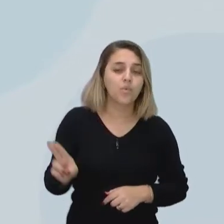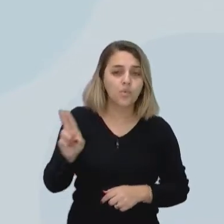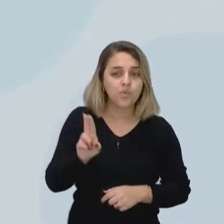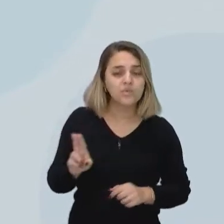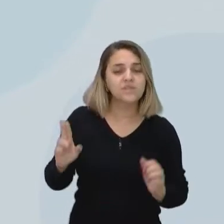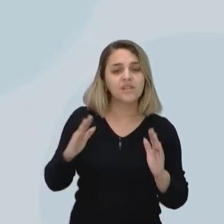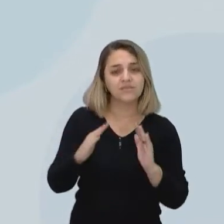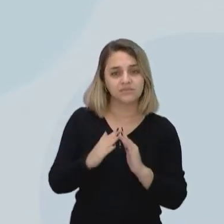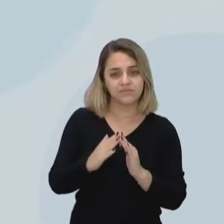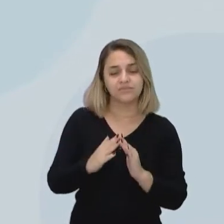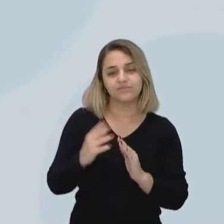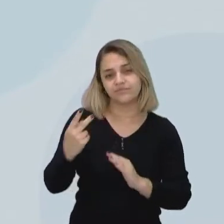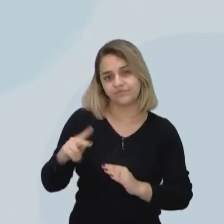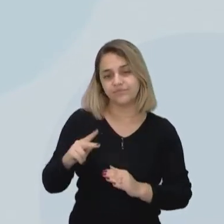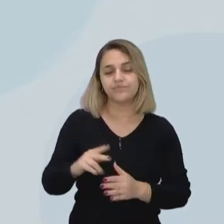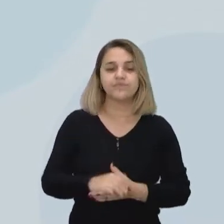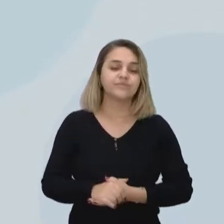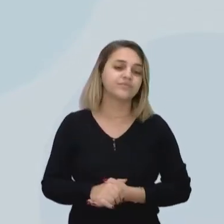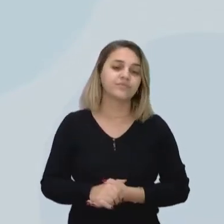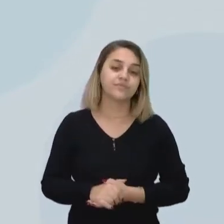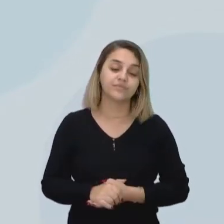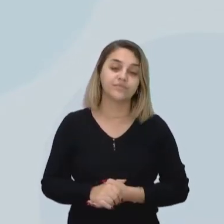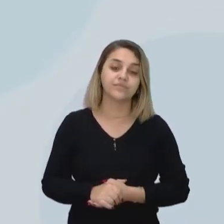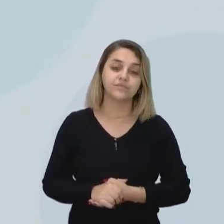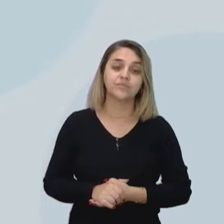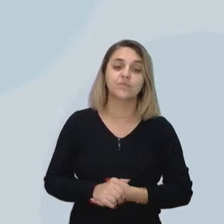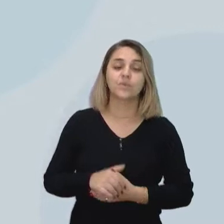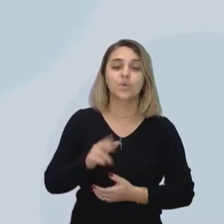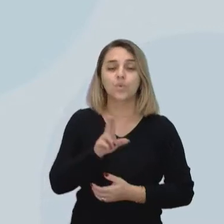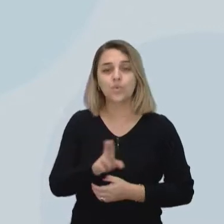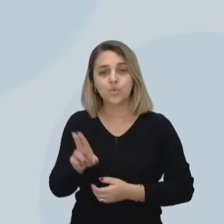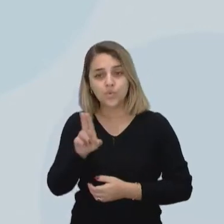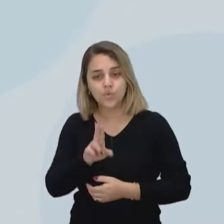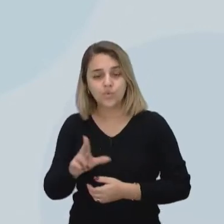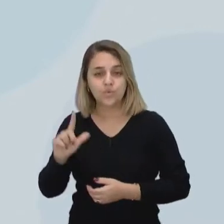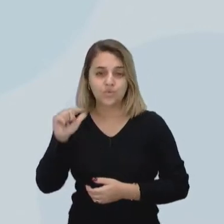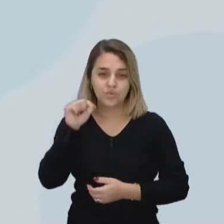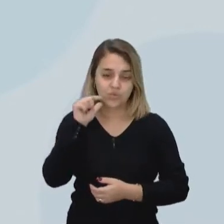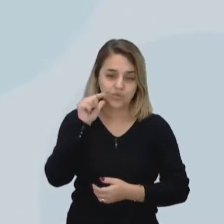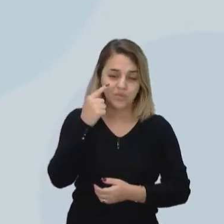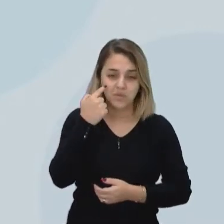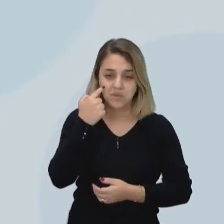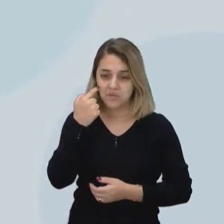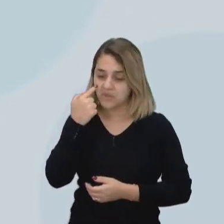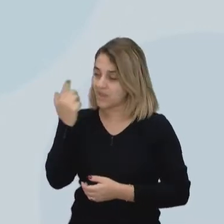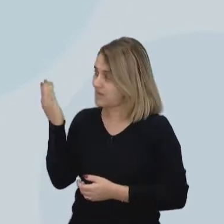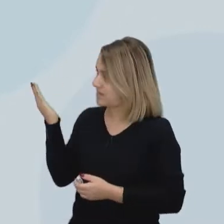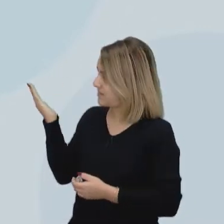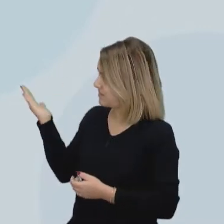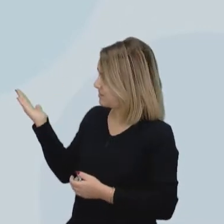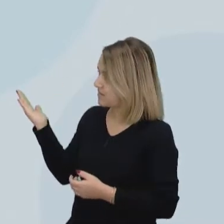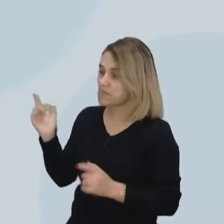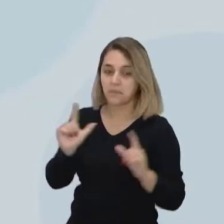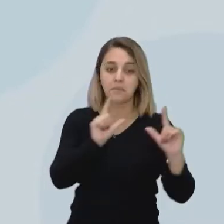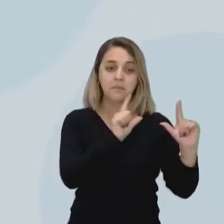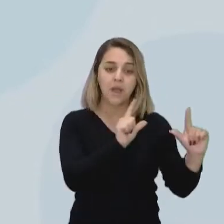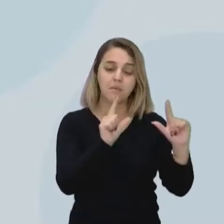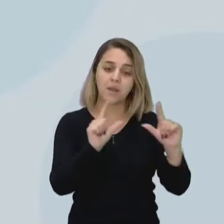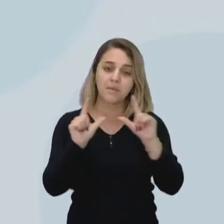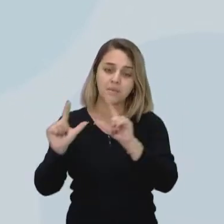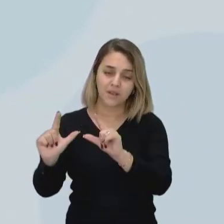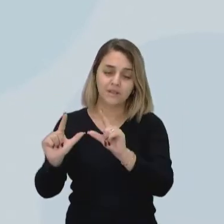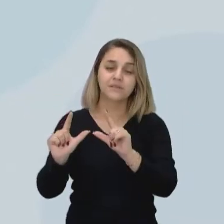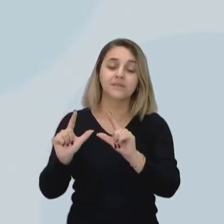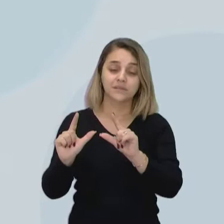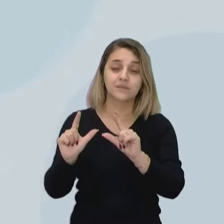residência. É um sistema de reuso de água, onde você pode ver aí uma figura, né? Um esquema de utilização de água de